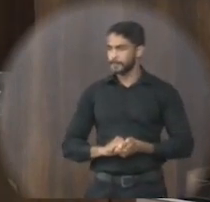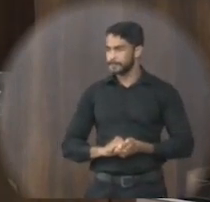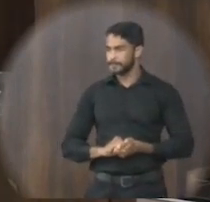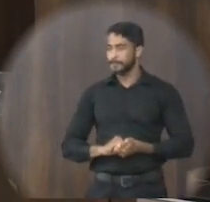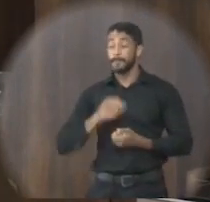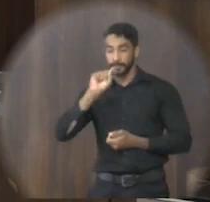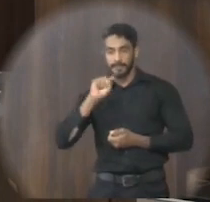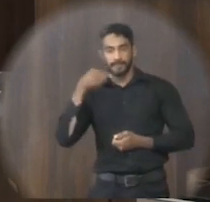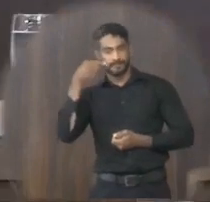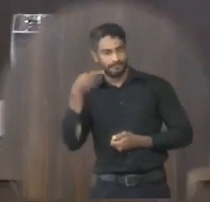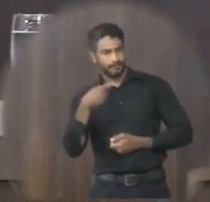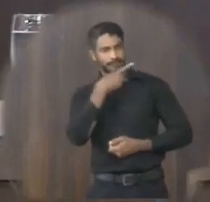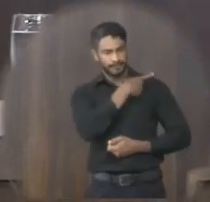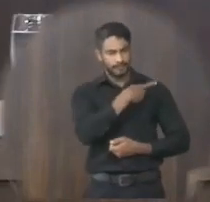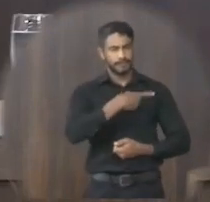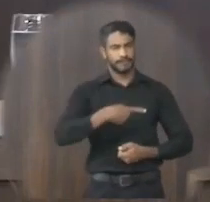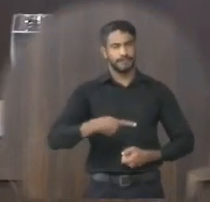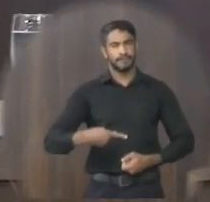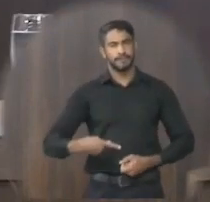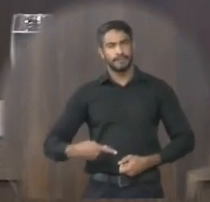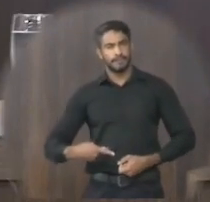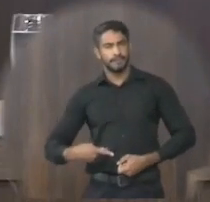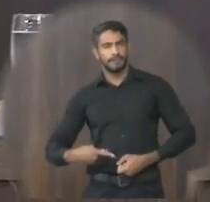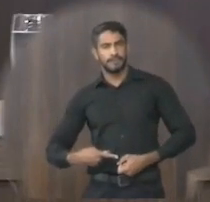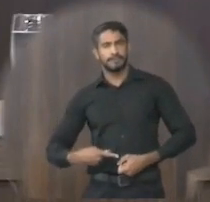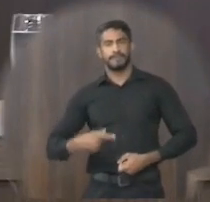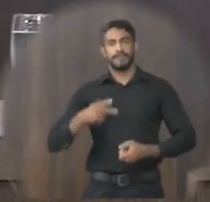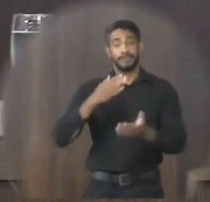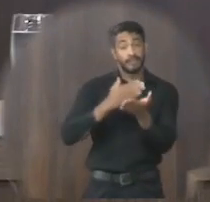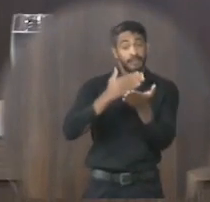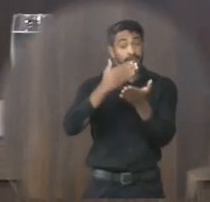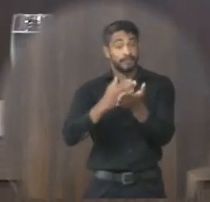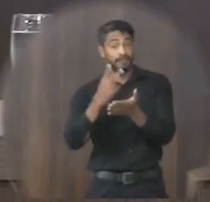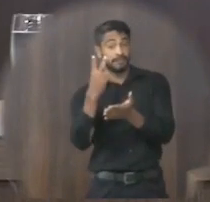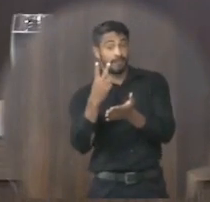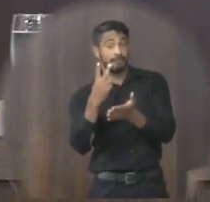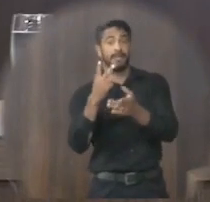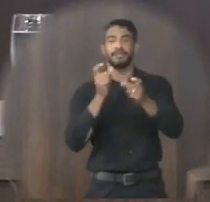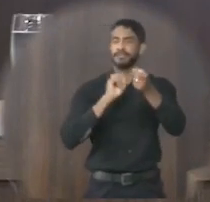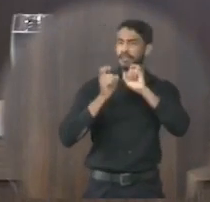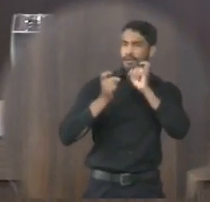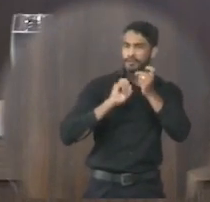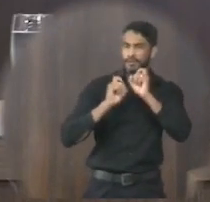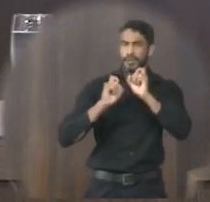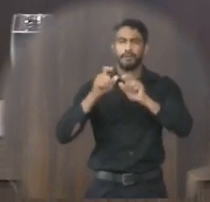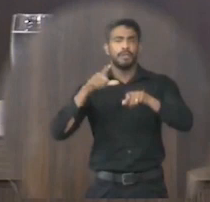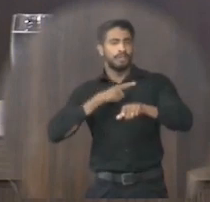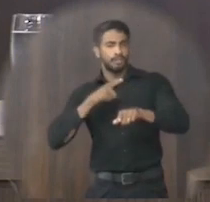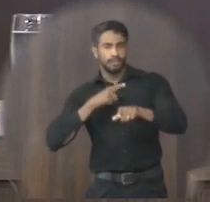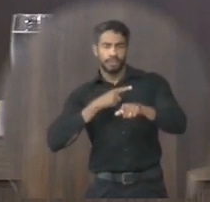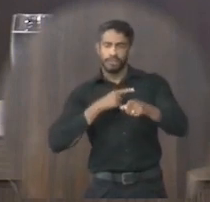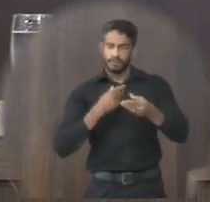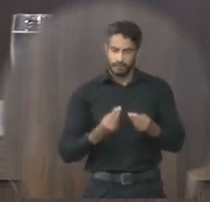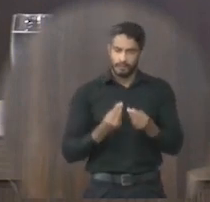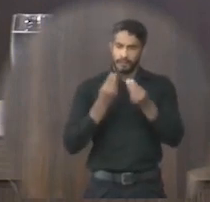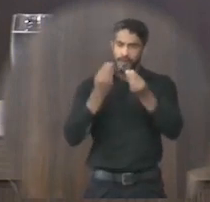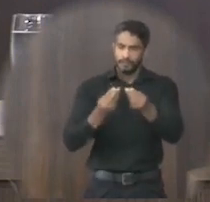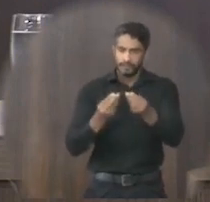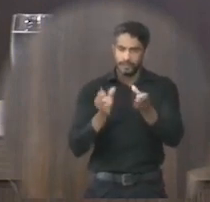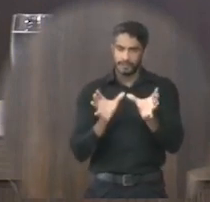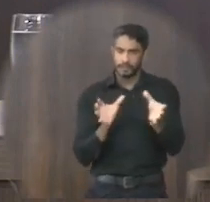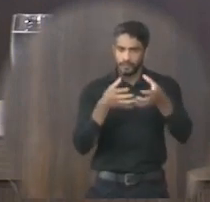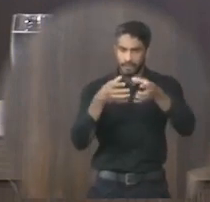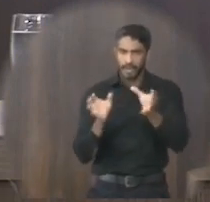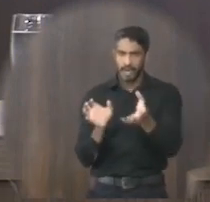Logo depois O senhor presidente Passou para a segunda parte da reunião Que compreendeu encaminhamento de matéria As comissões